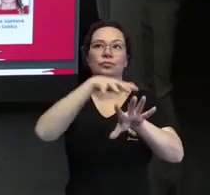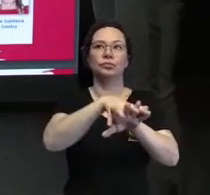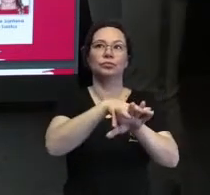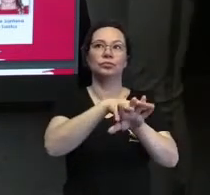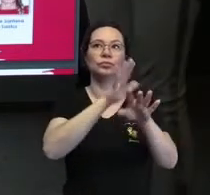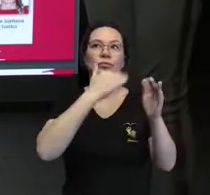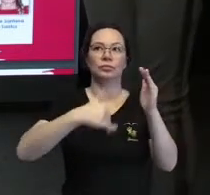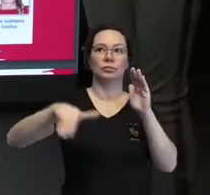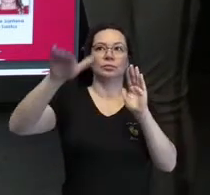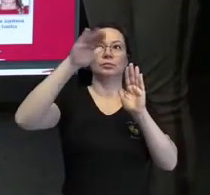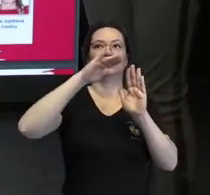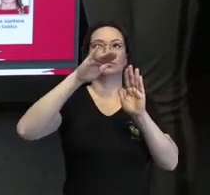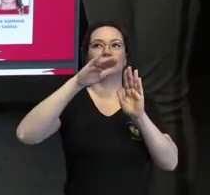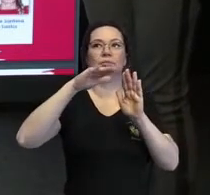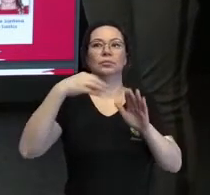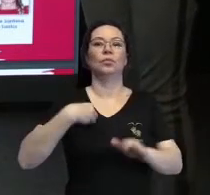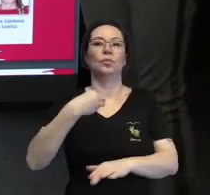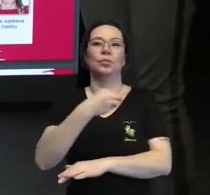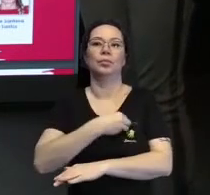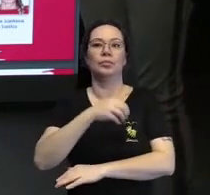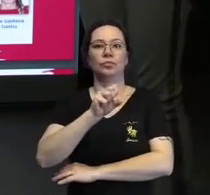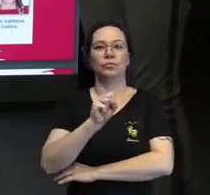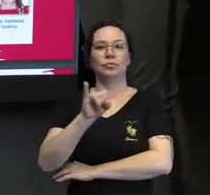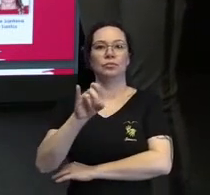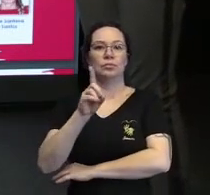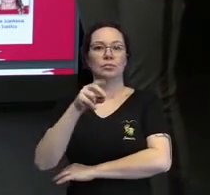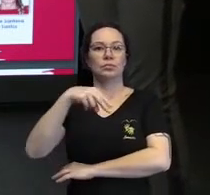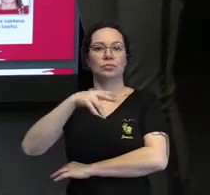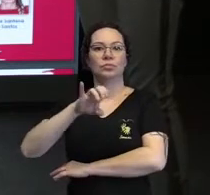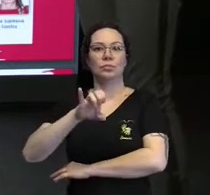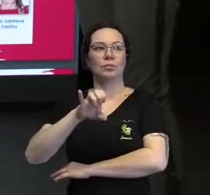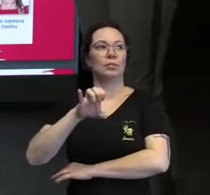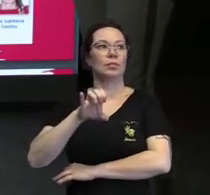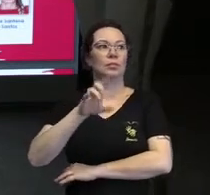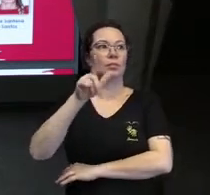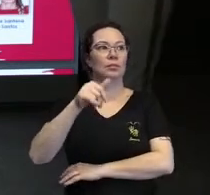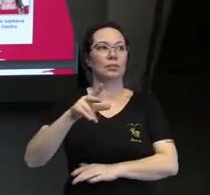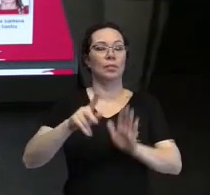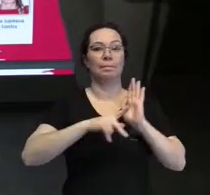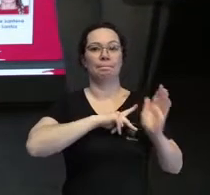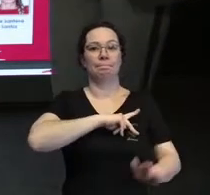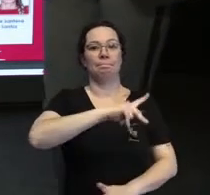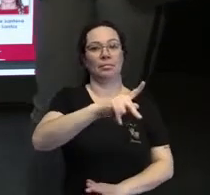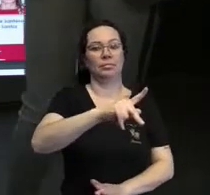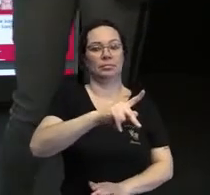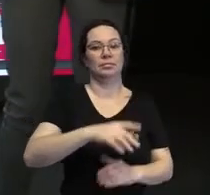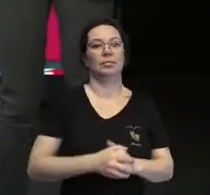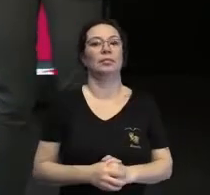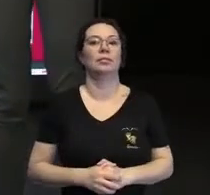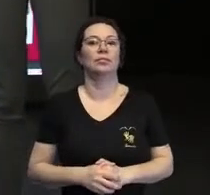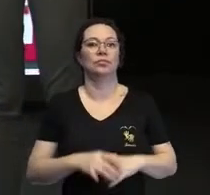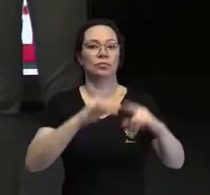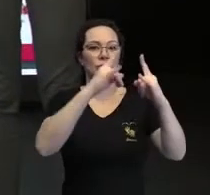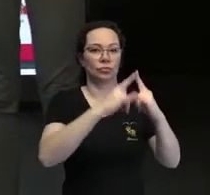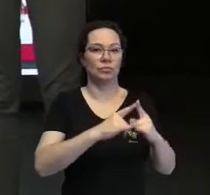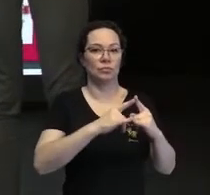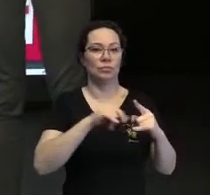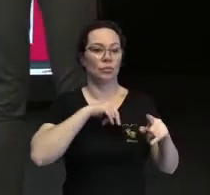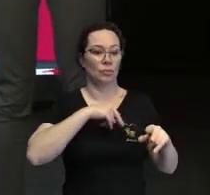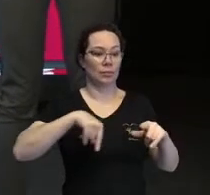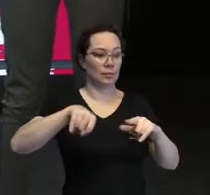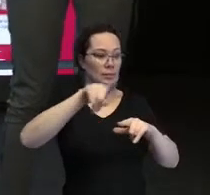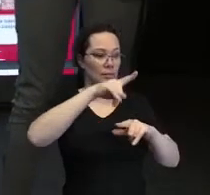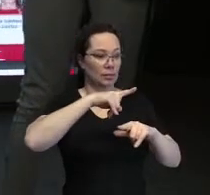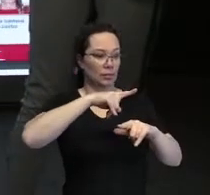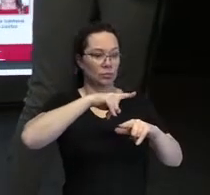o doutor Cid Necladne, nosso presidente da instituição. Todo esse movimento de transformação, ele só